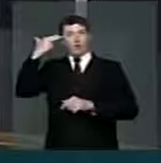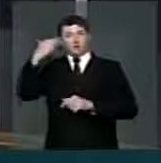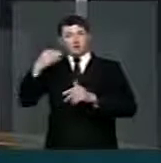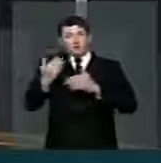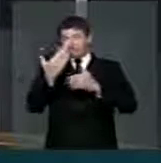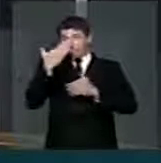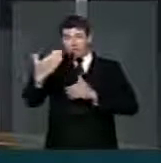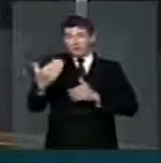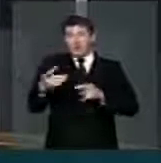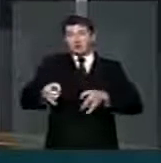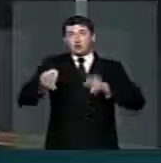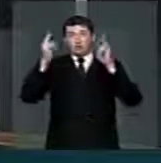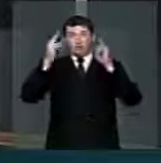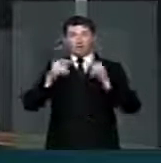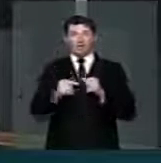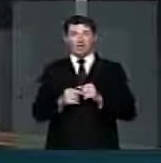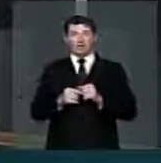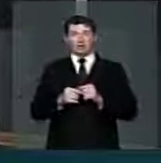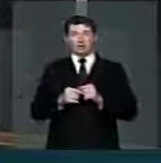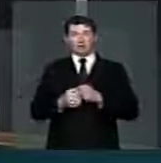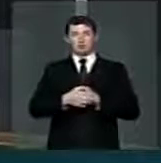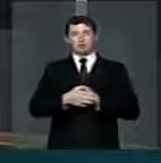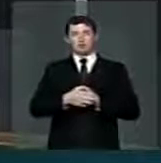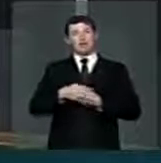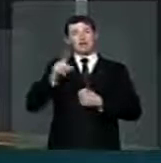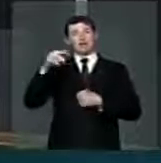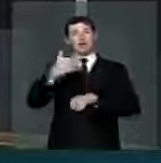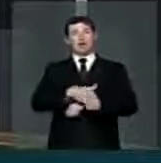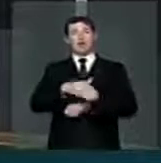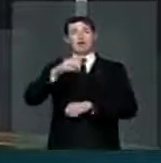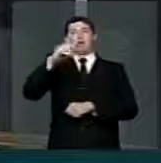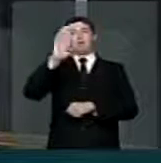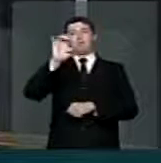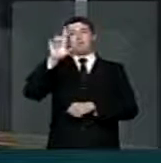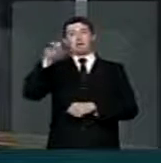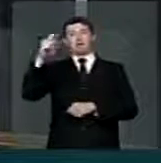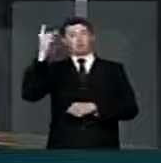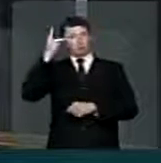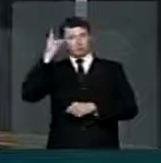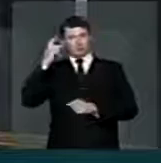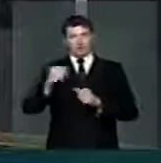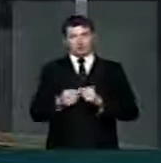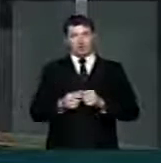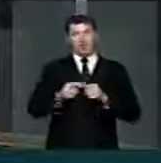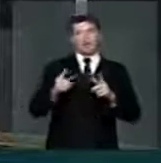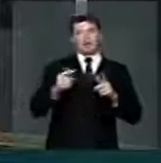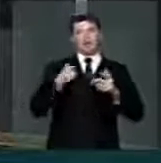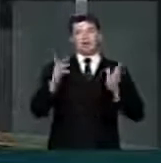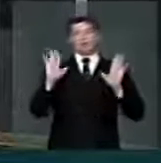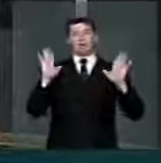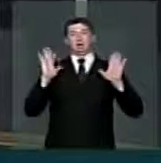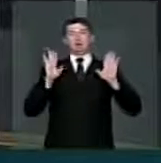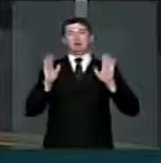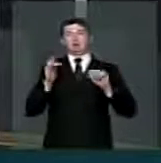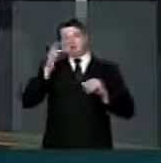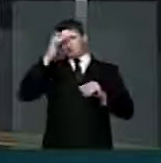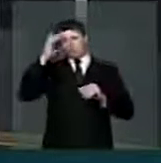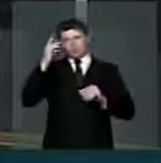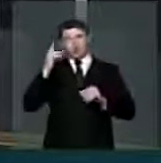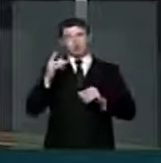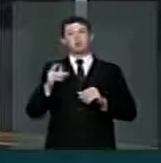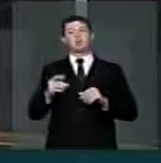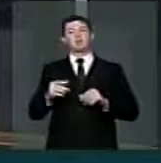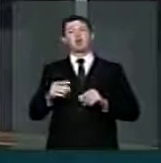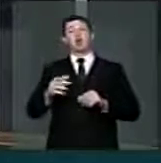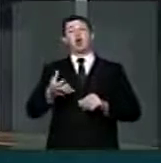porta do seu prédio, no bairro do Belém. E, apesar de não ter esboçado qualquer reação, Vitor foi